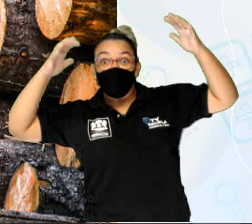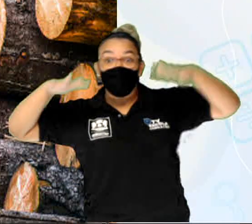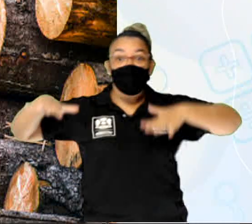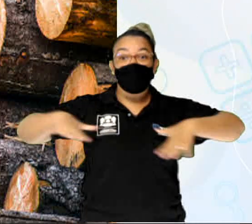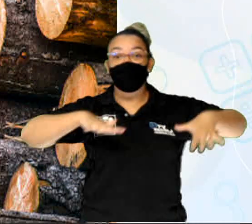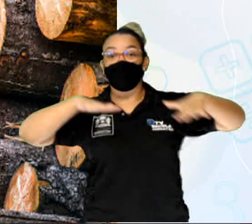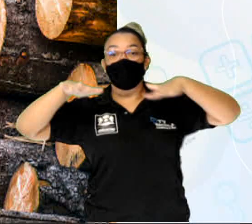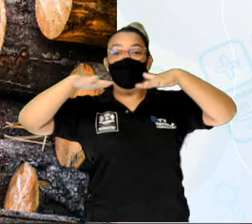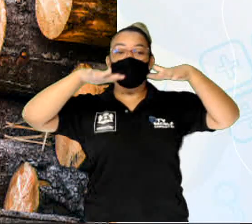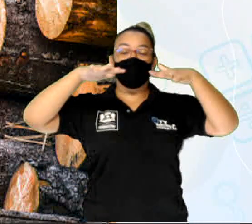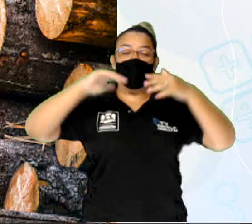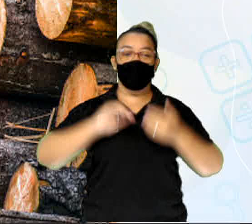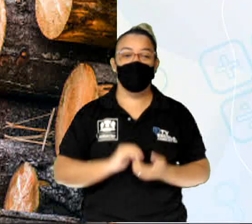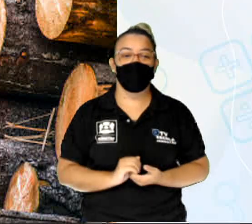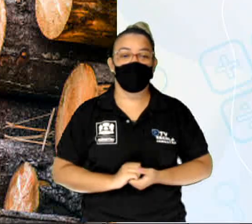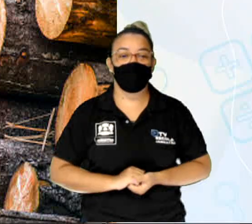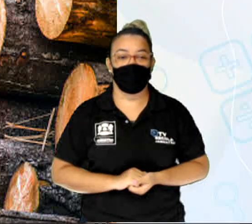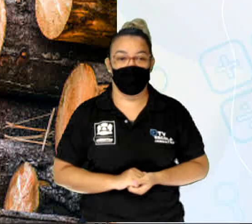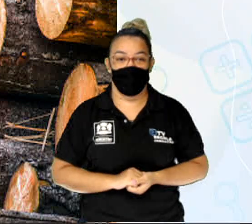diante.